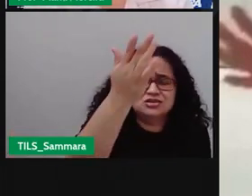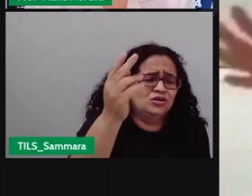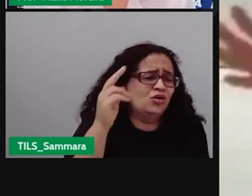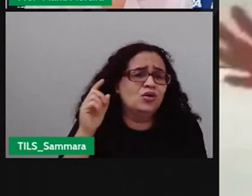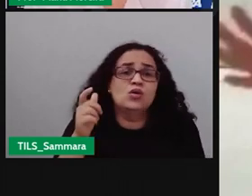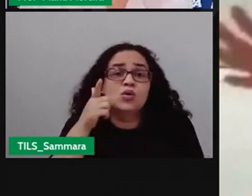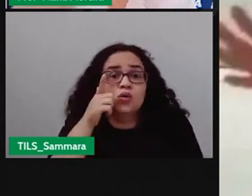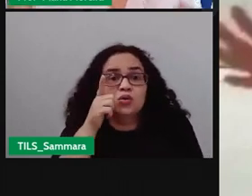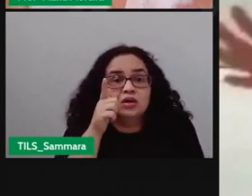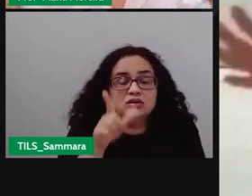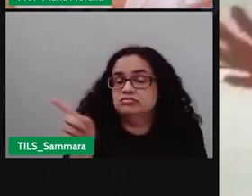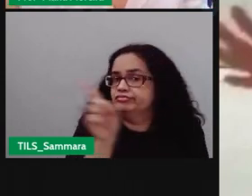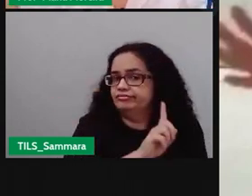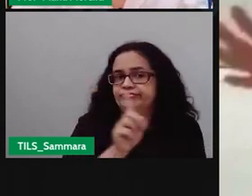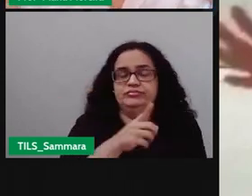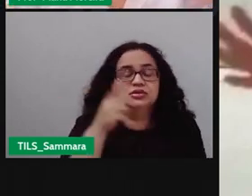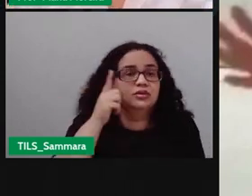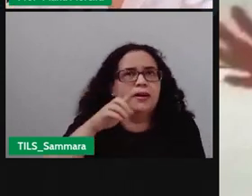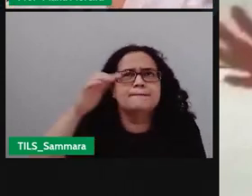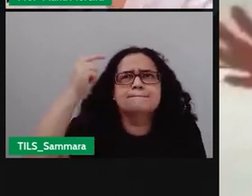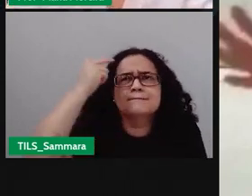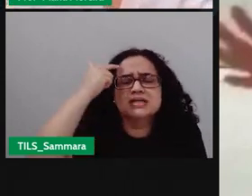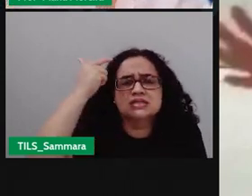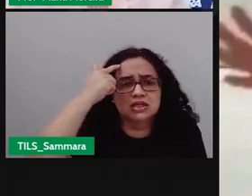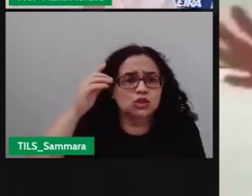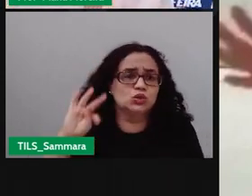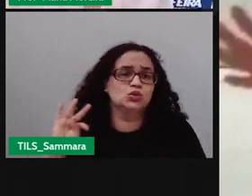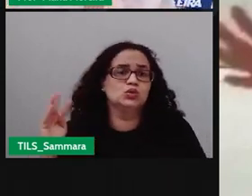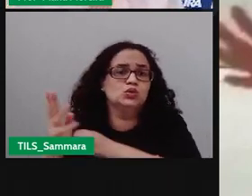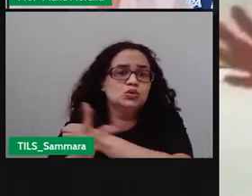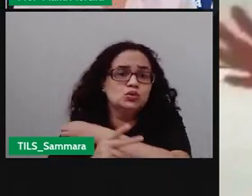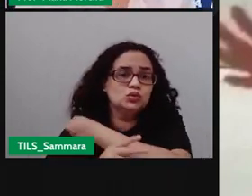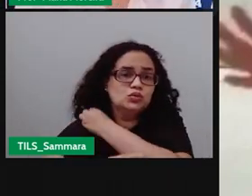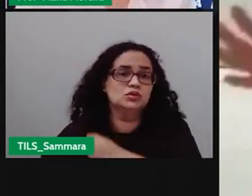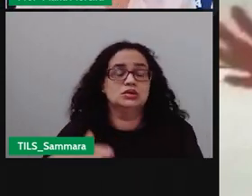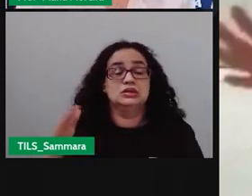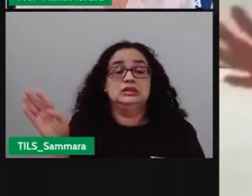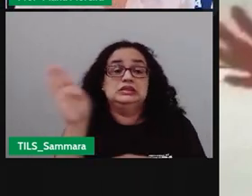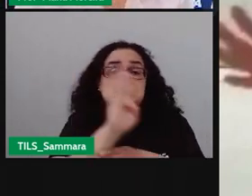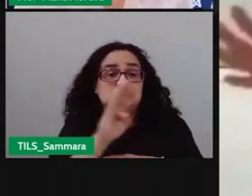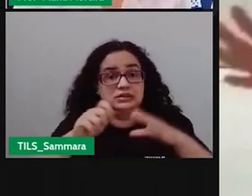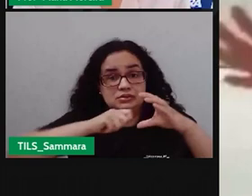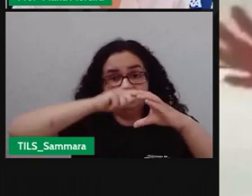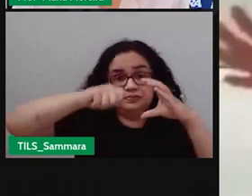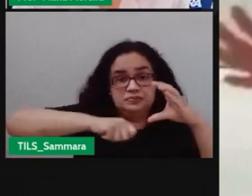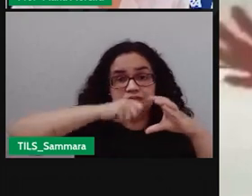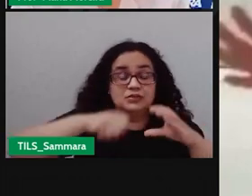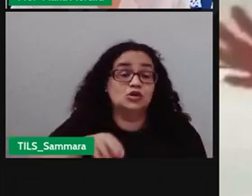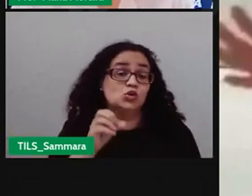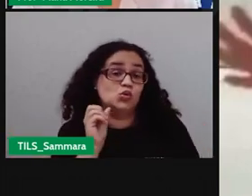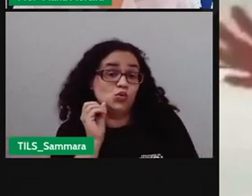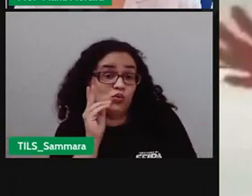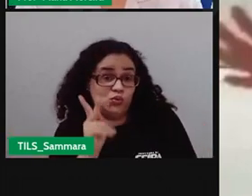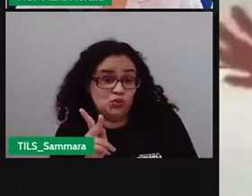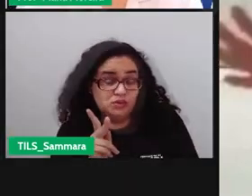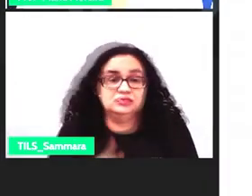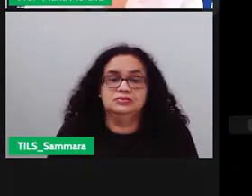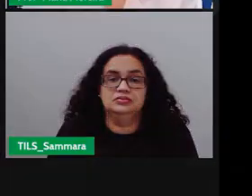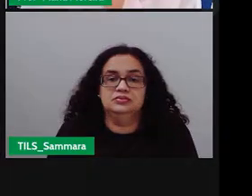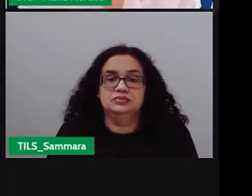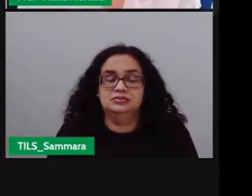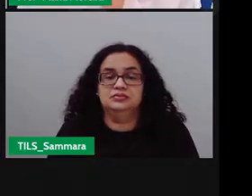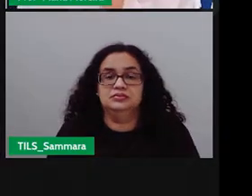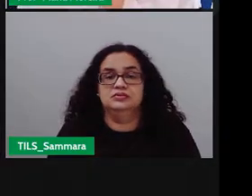fazer a gente não consegue imaginar tudo aí que está por trás das câmeras né nos bastidores